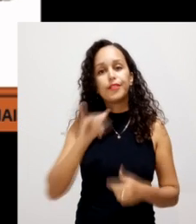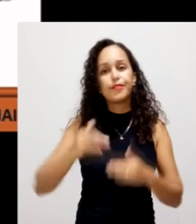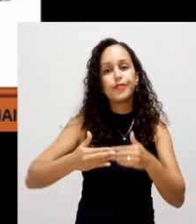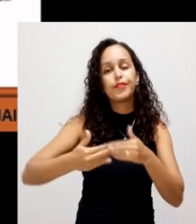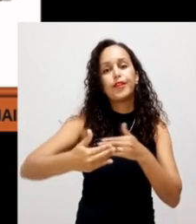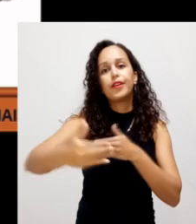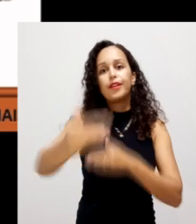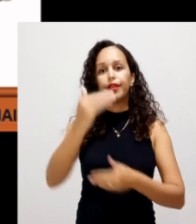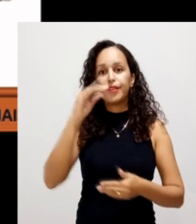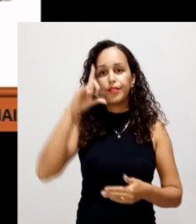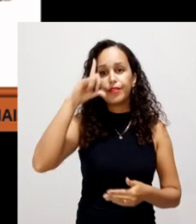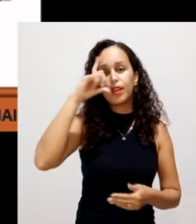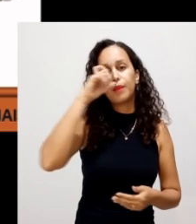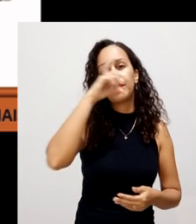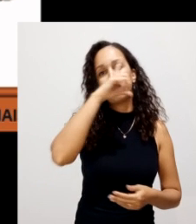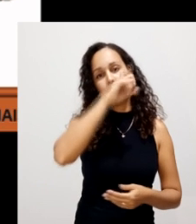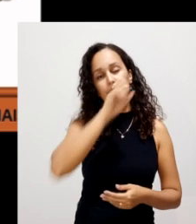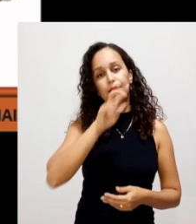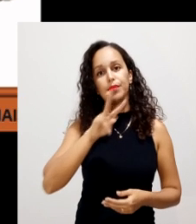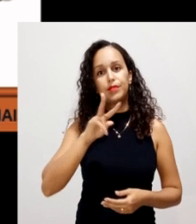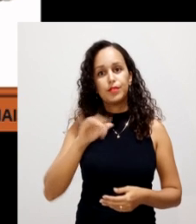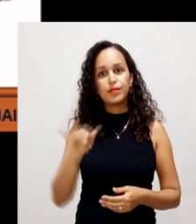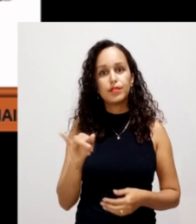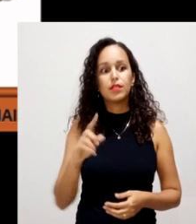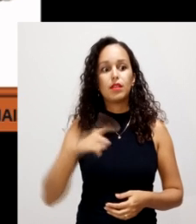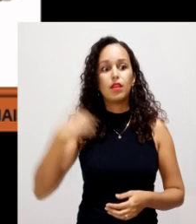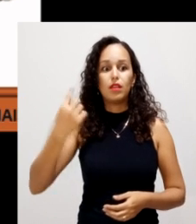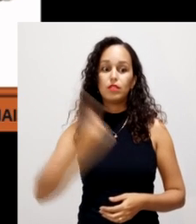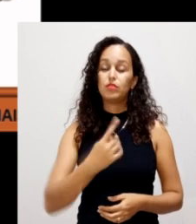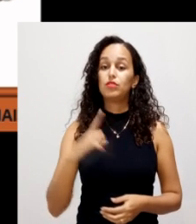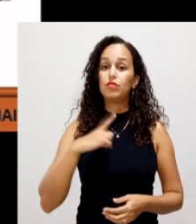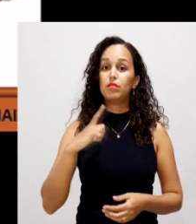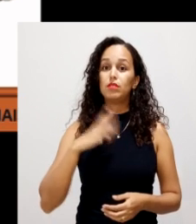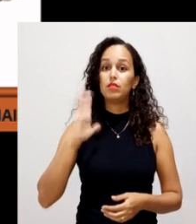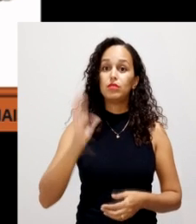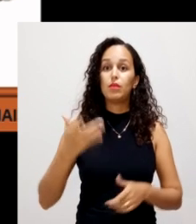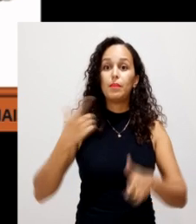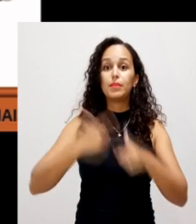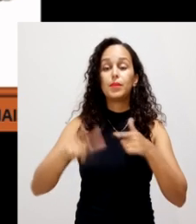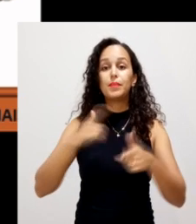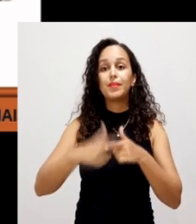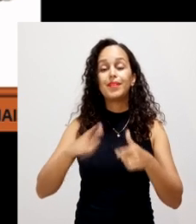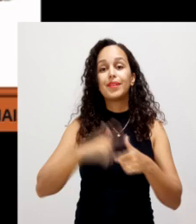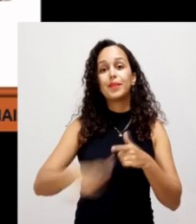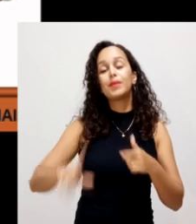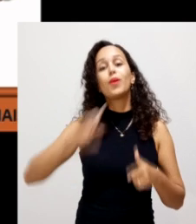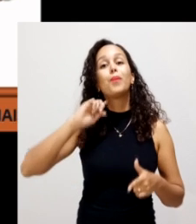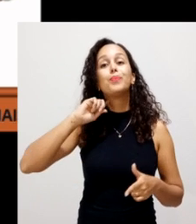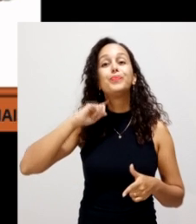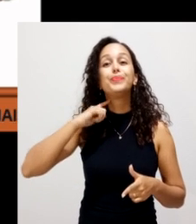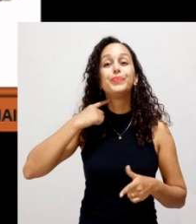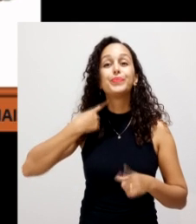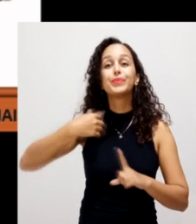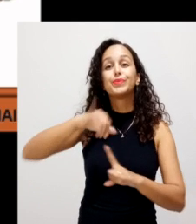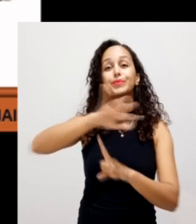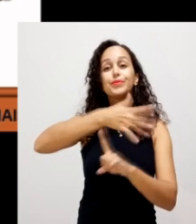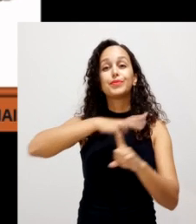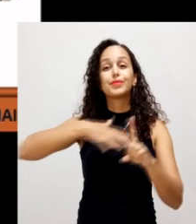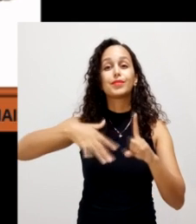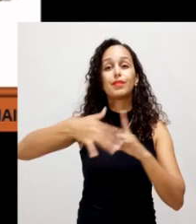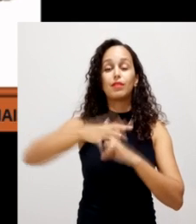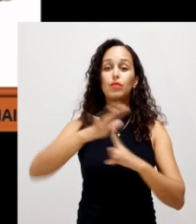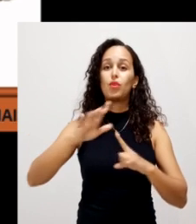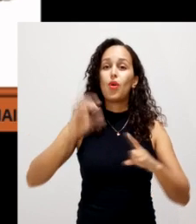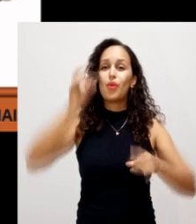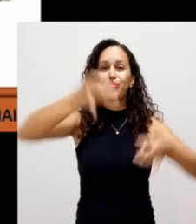fertilizantes. Além disso, a gente ainda tem o problema com a poluição ambiental, Cada vez mais sendo produzido mais